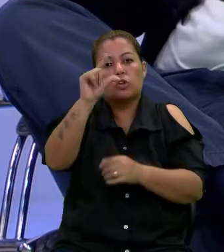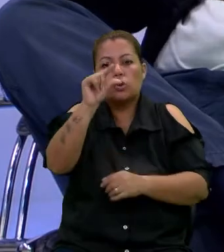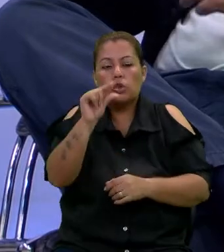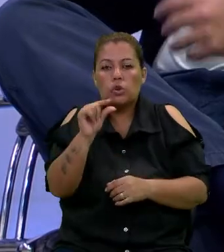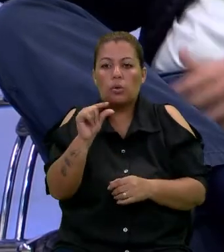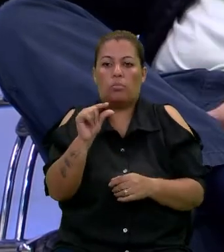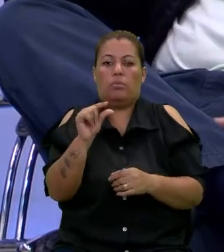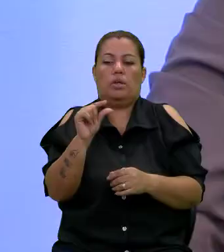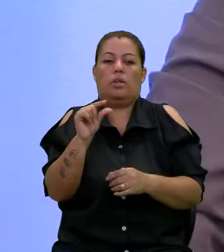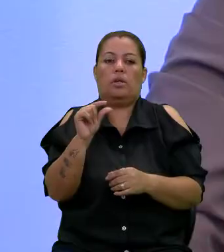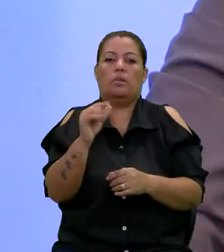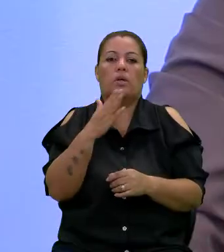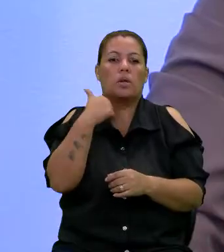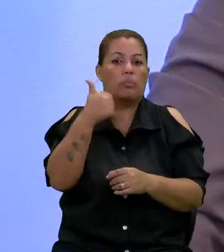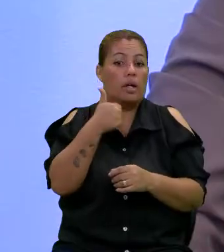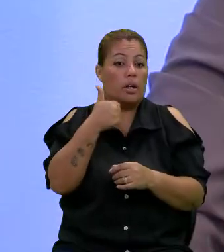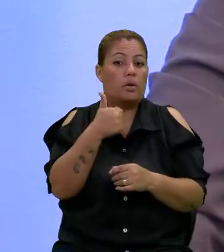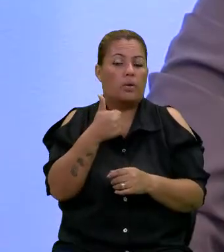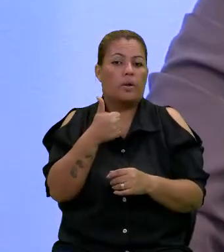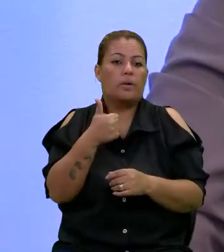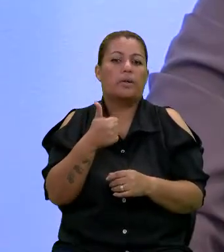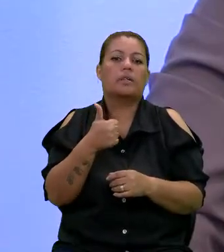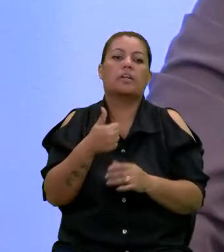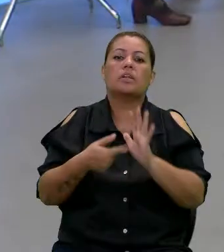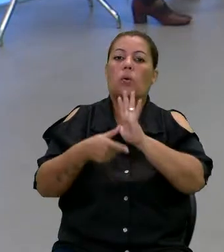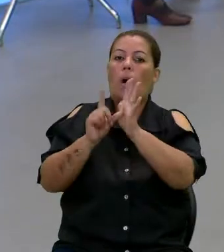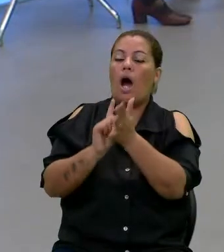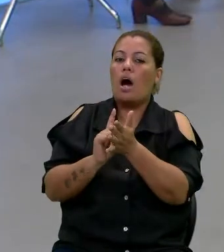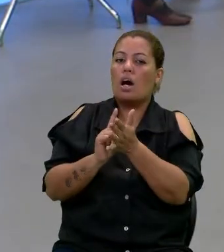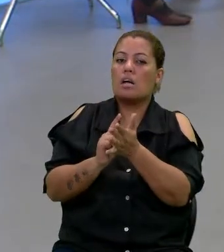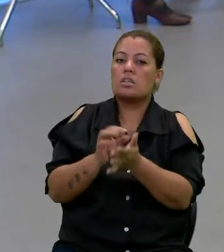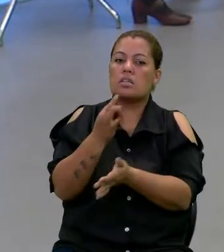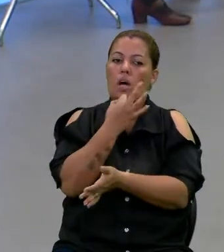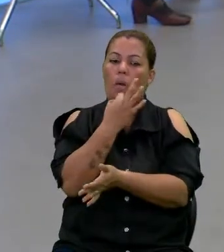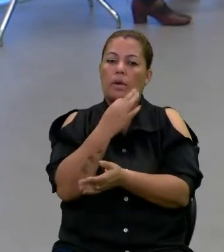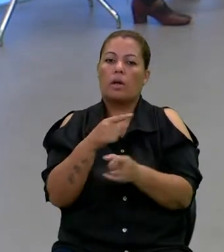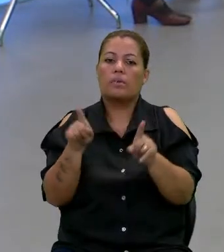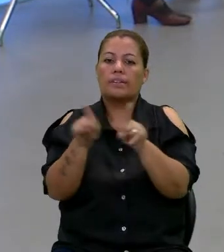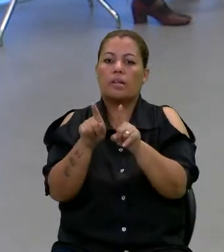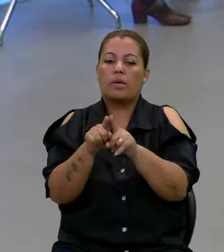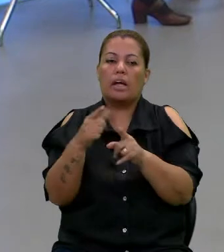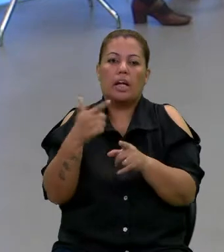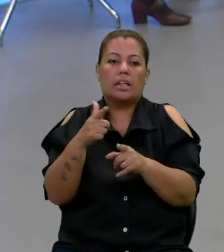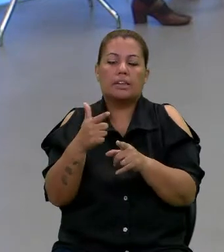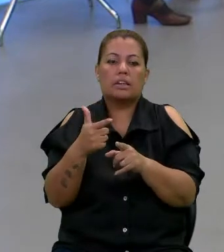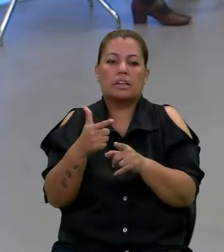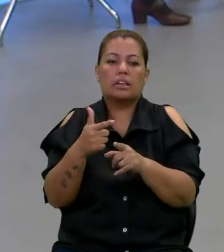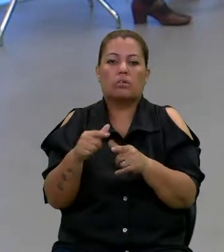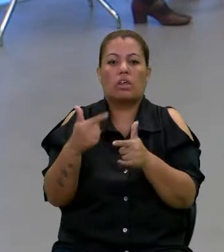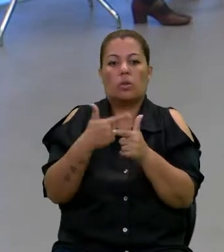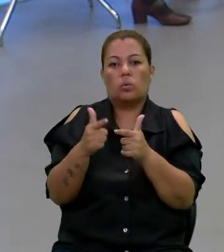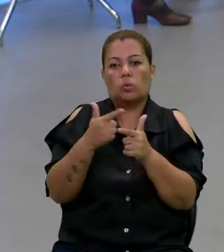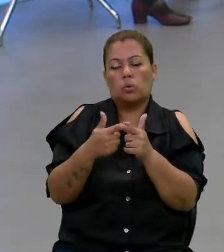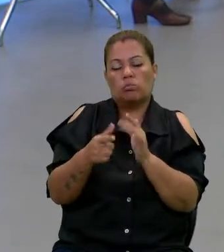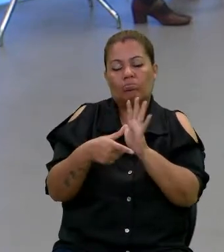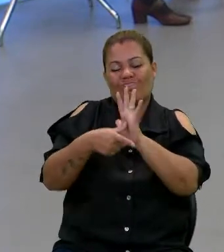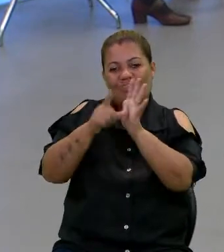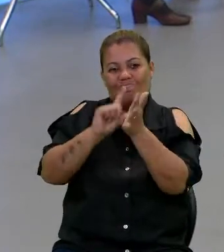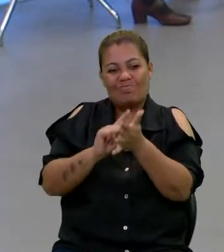bastante, melhorando bastante os prognósticos, mas também garantindo que aqueles que não tenham o seu prognóstico